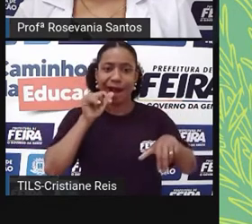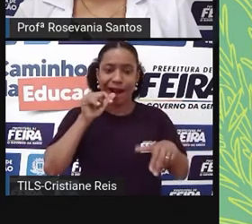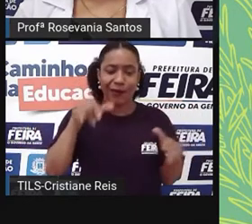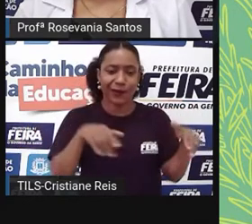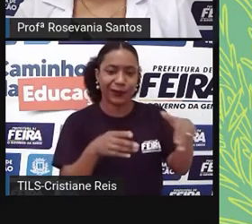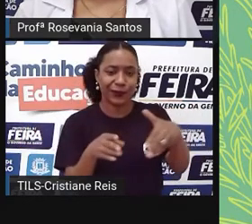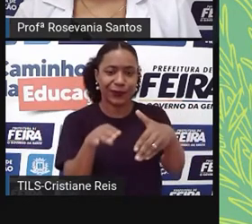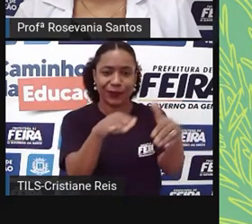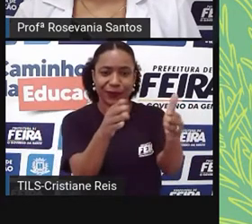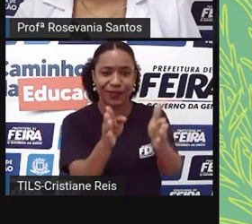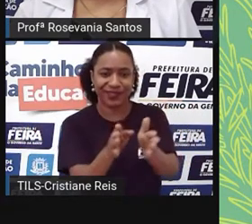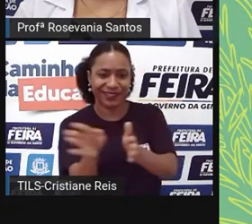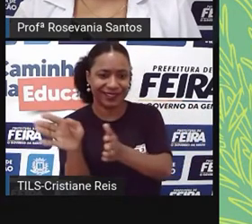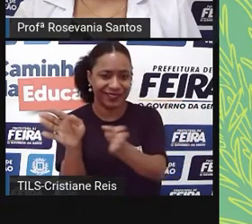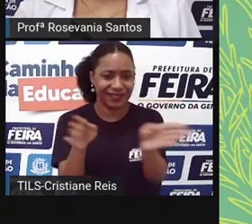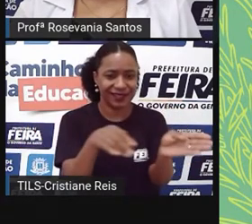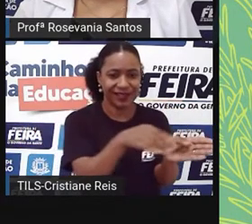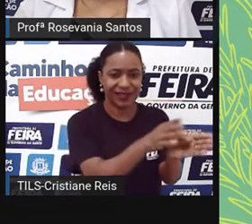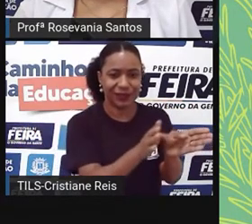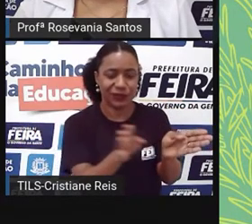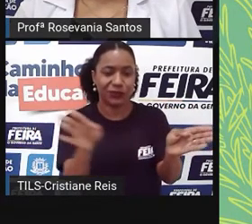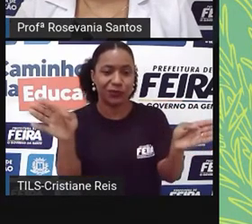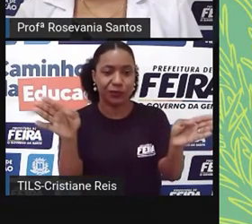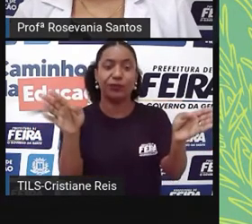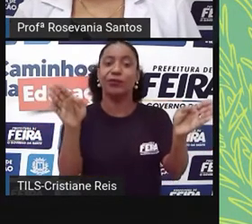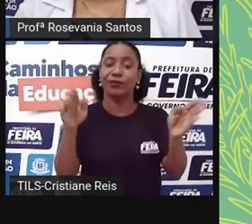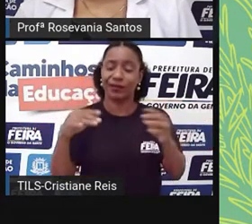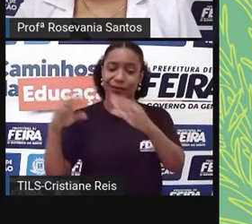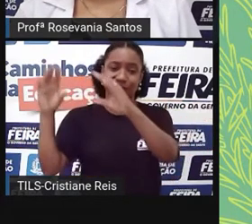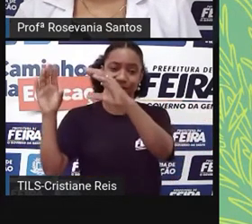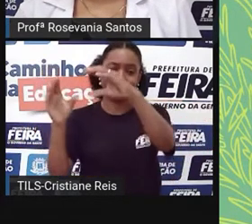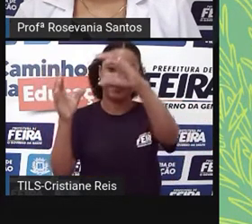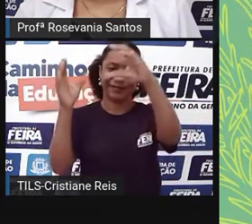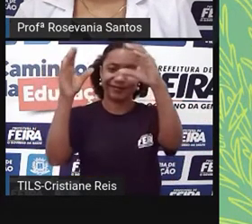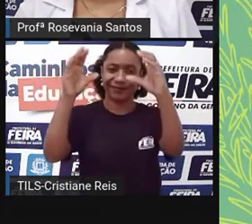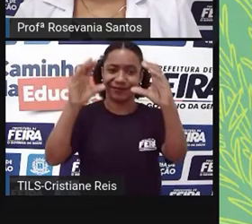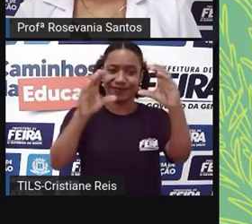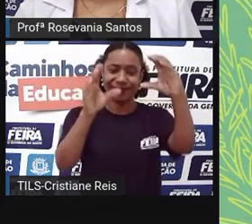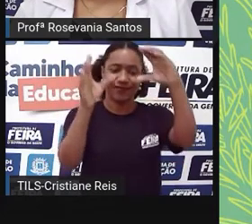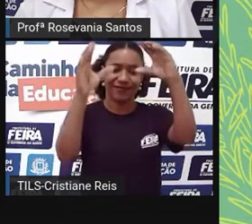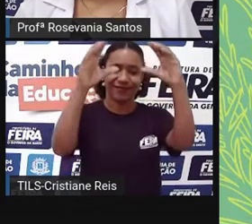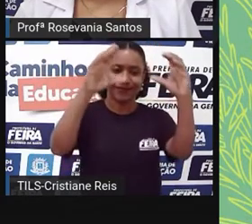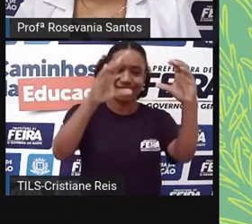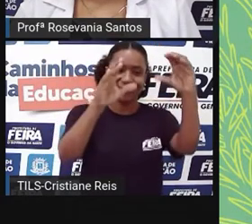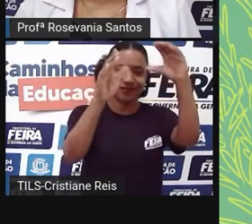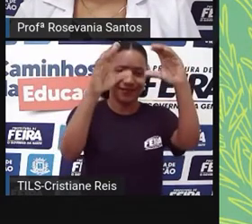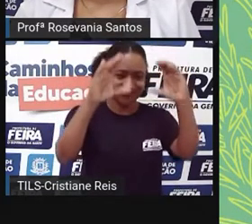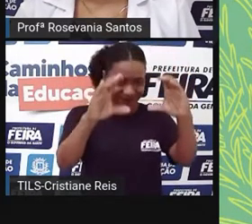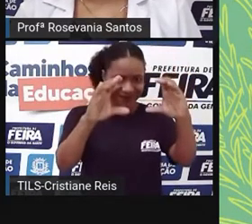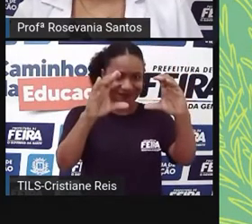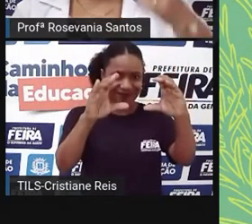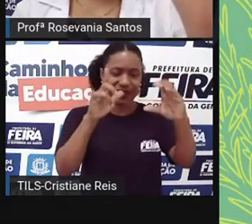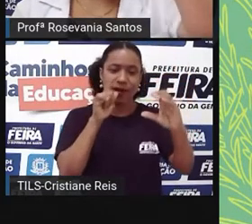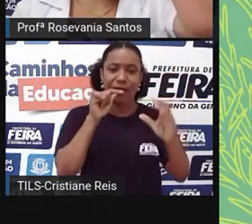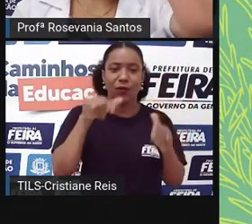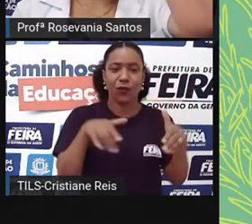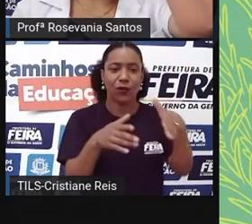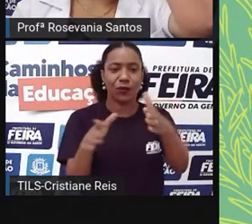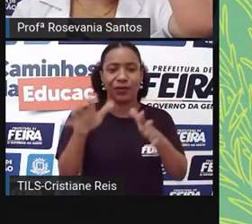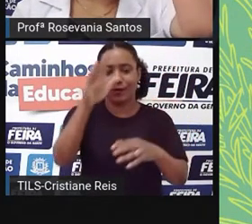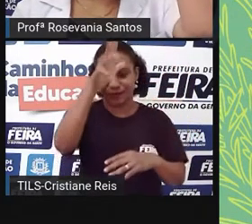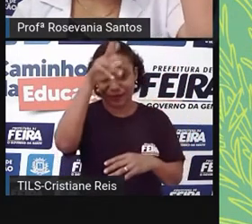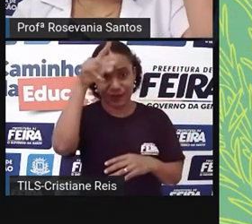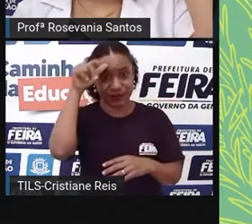vão alimentar, né, o fluxo de água do rio Amazonas. Muitos deles nascem, né, no